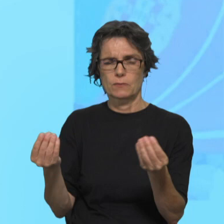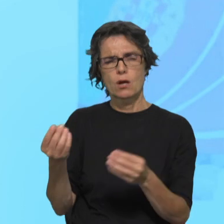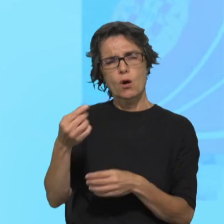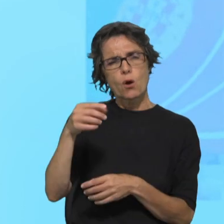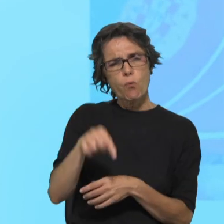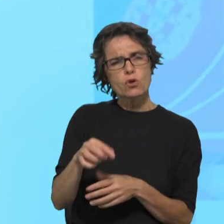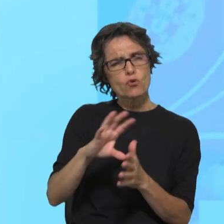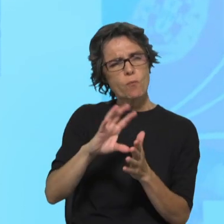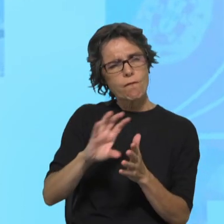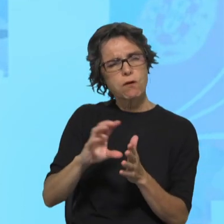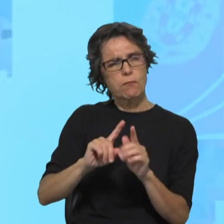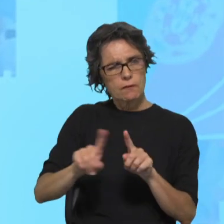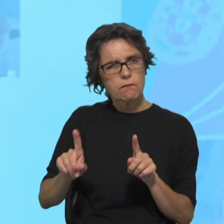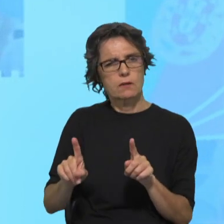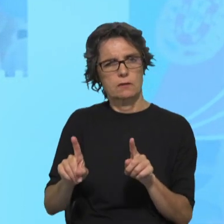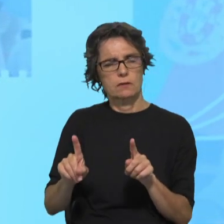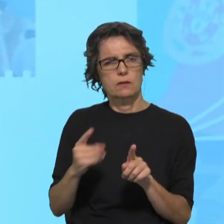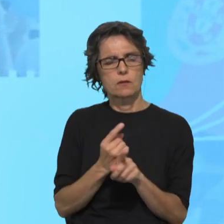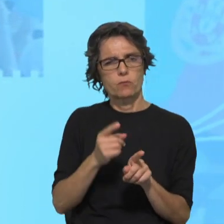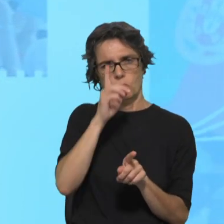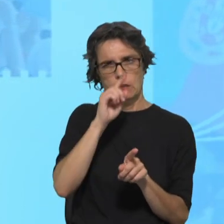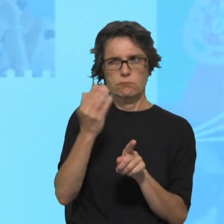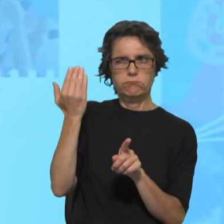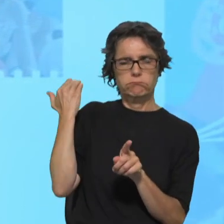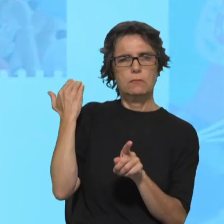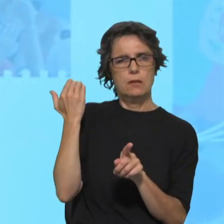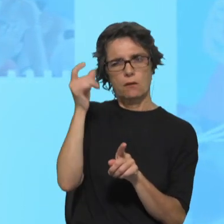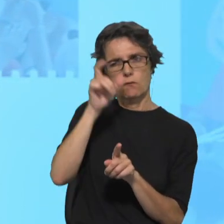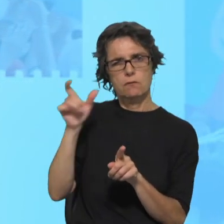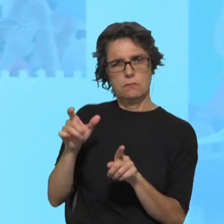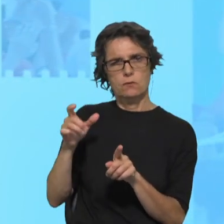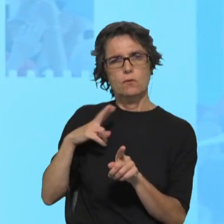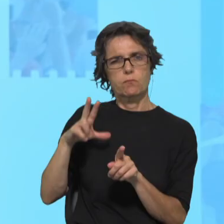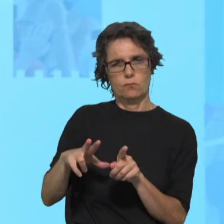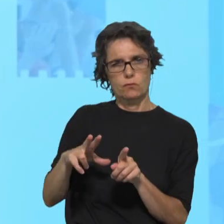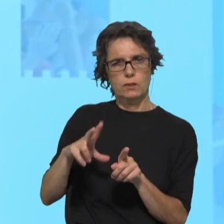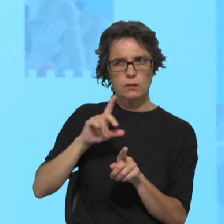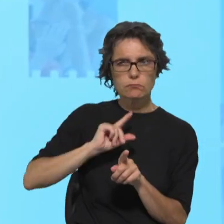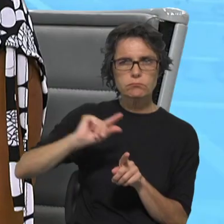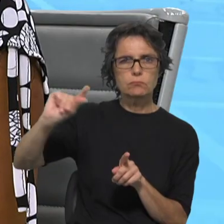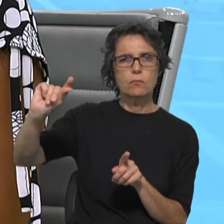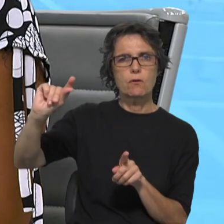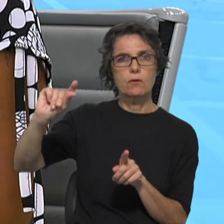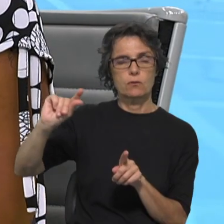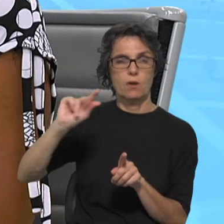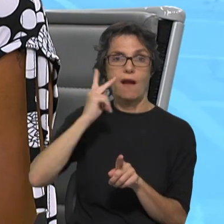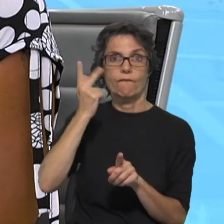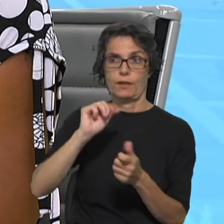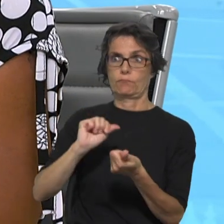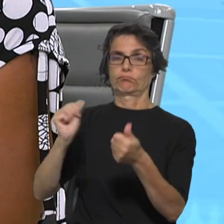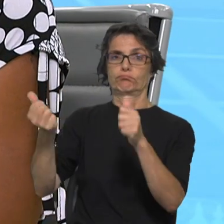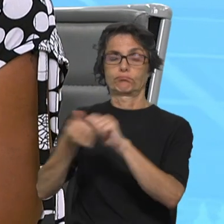Já não é aquele imigrante tradicional do passado que mudava toda a sua vida, agora